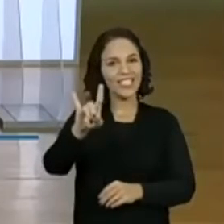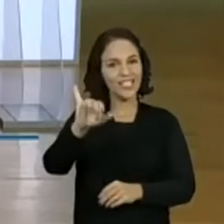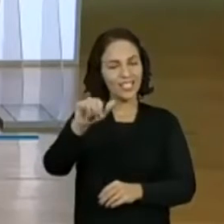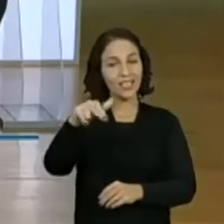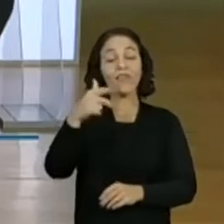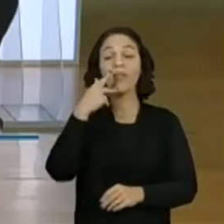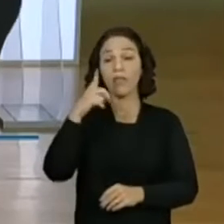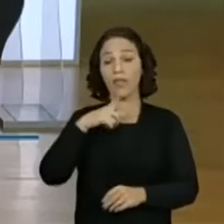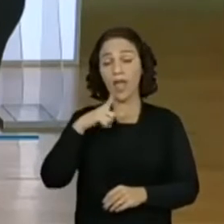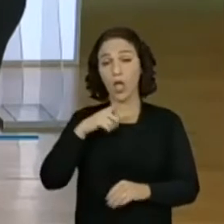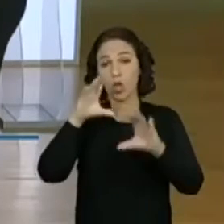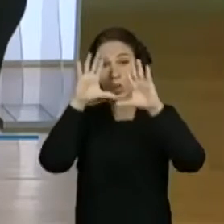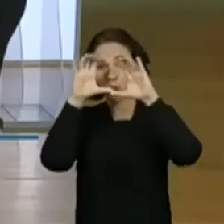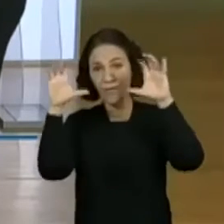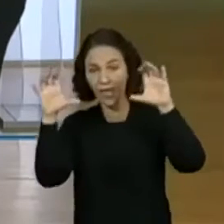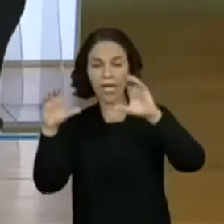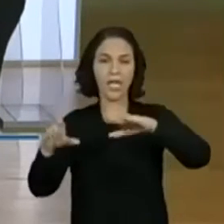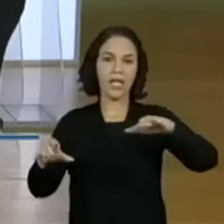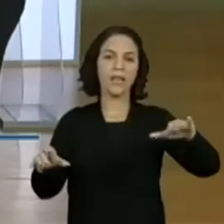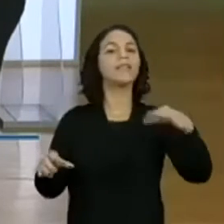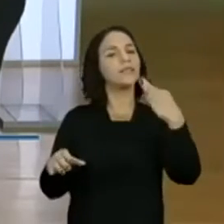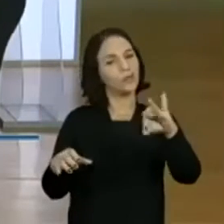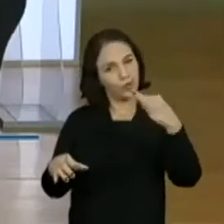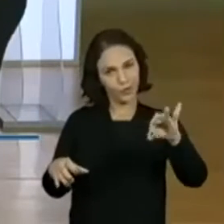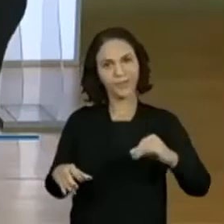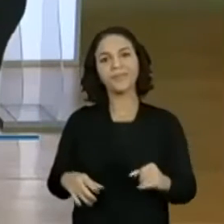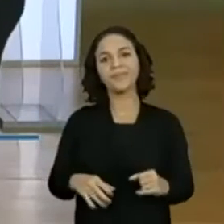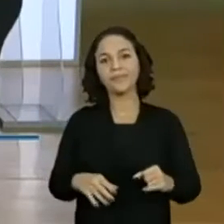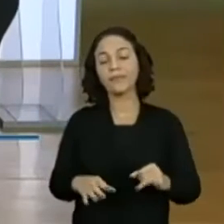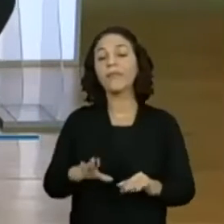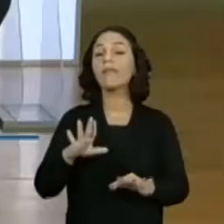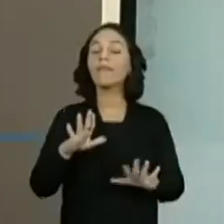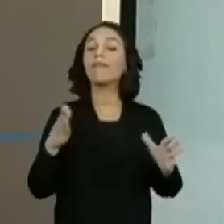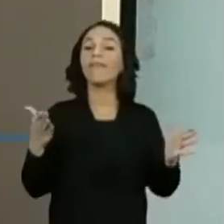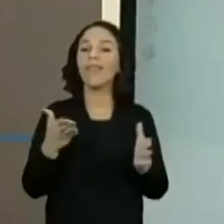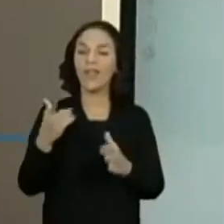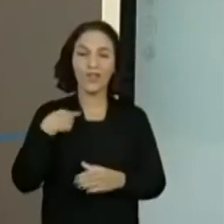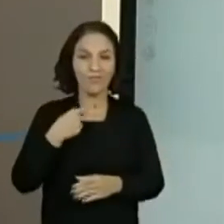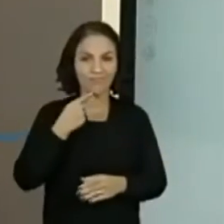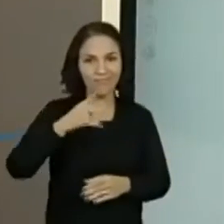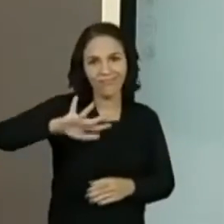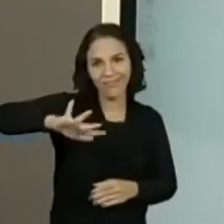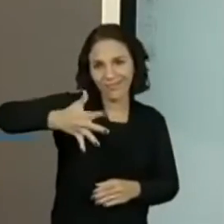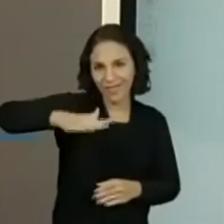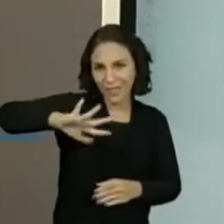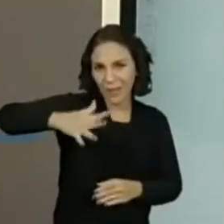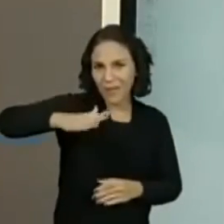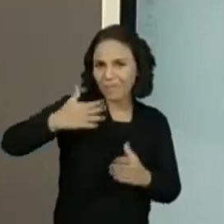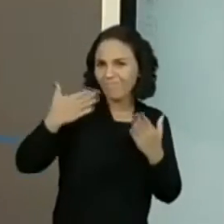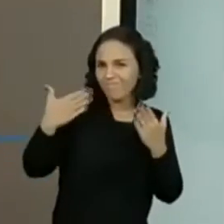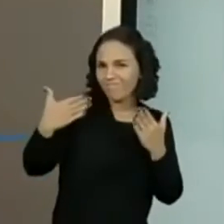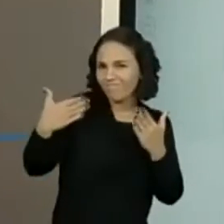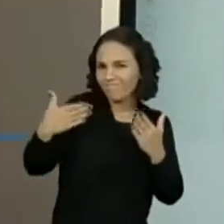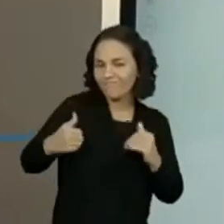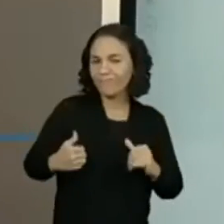Crianças e nuvens. Isso mesmo. Então, agora, como estamos falando de estimativa, o que vocês acham que